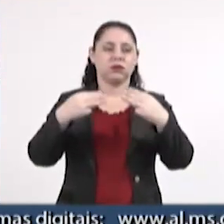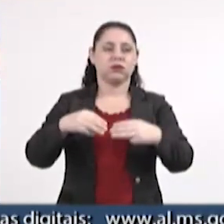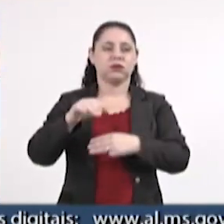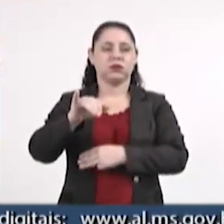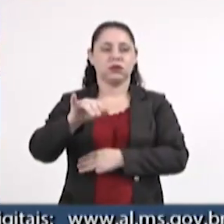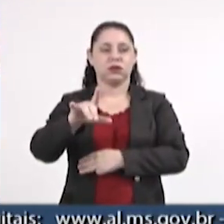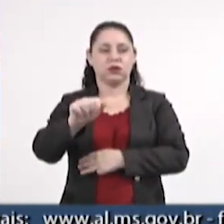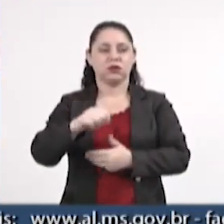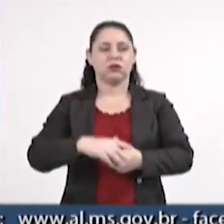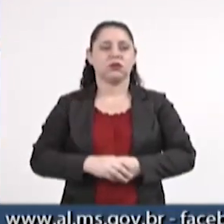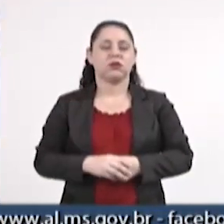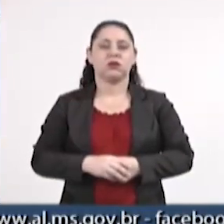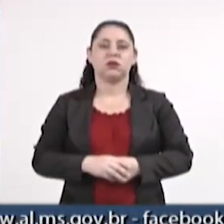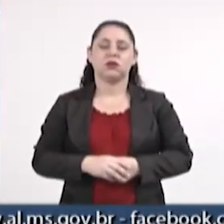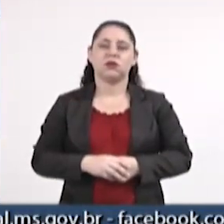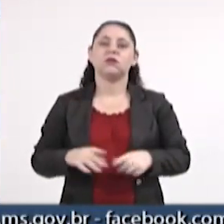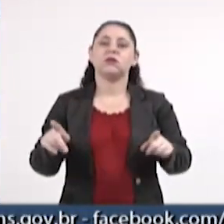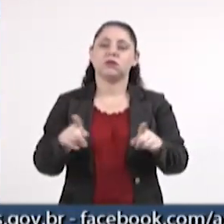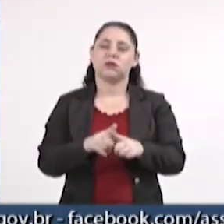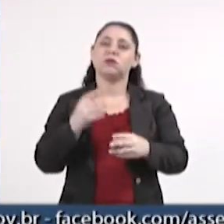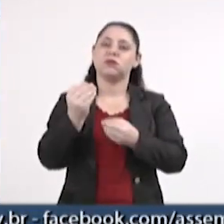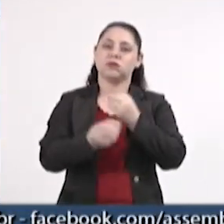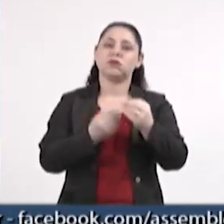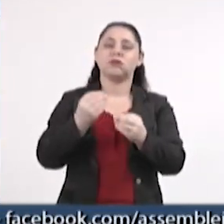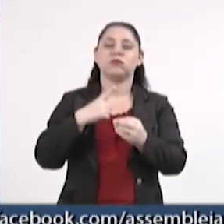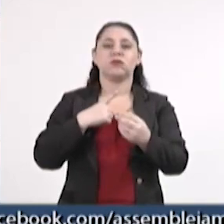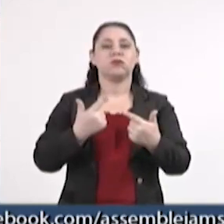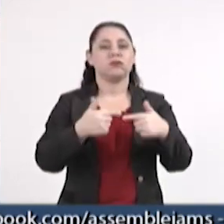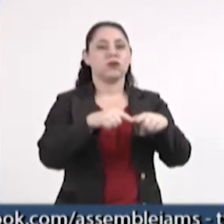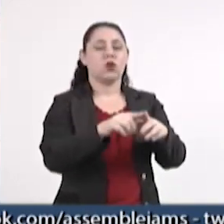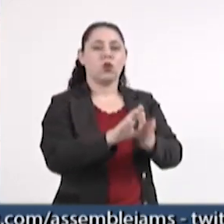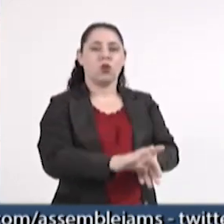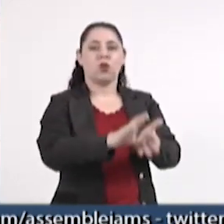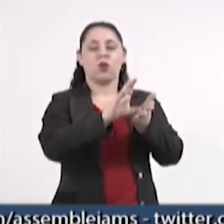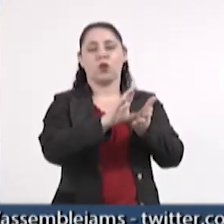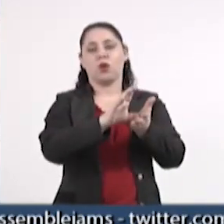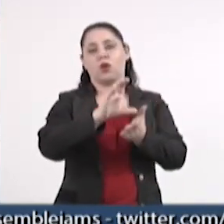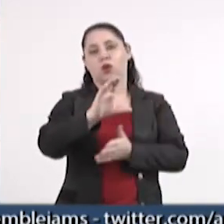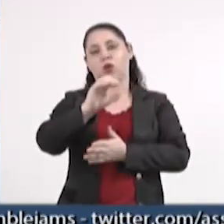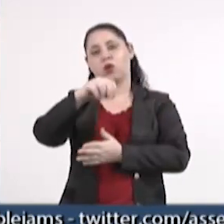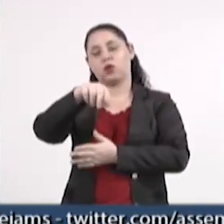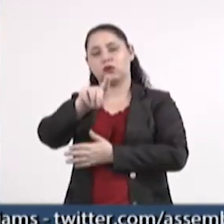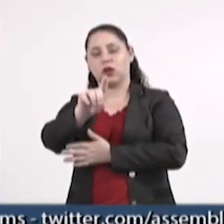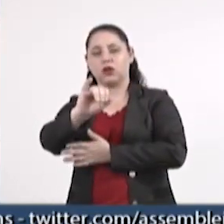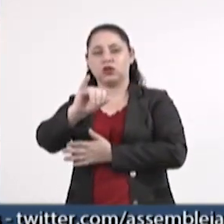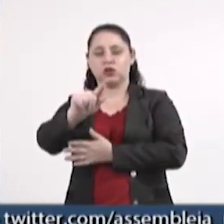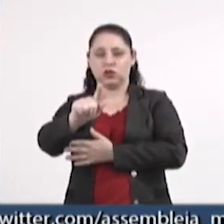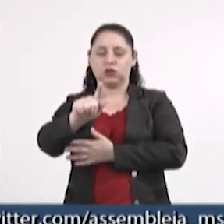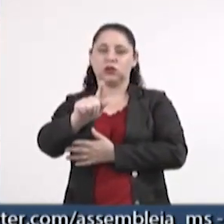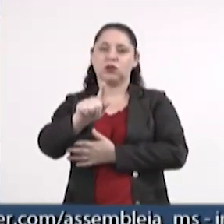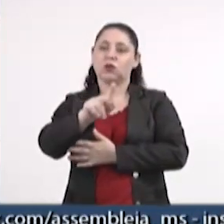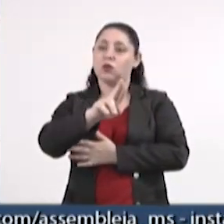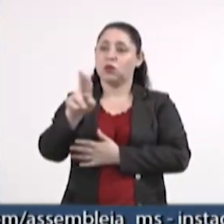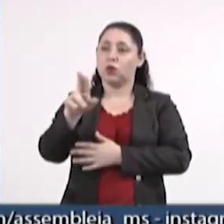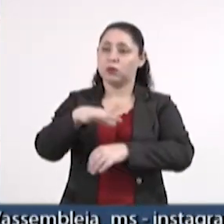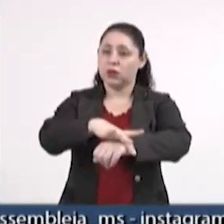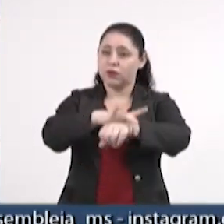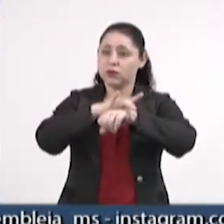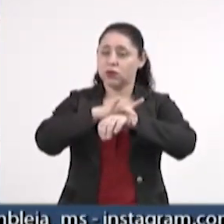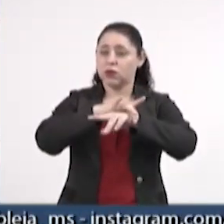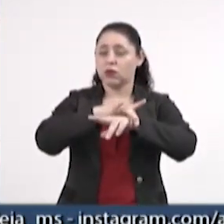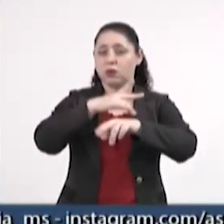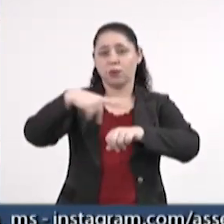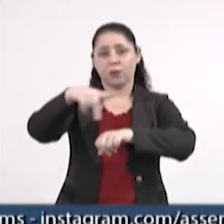E principalmente, coloco como integrante da comissão do Condége, em nome de todas as defensoras do nosso país,